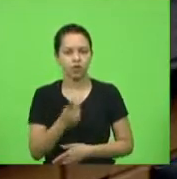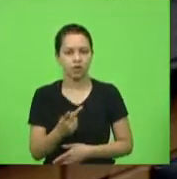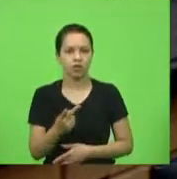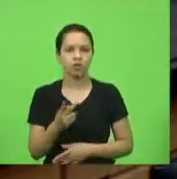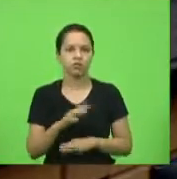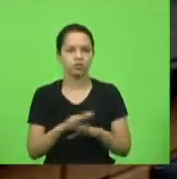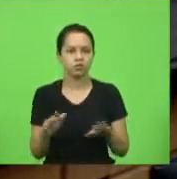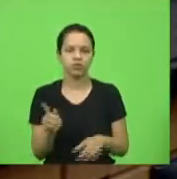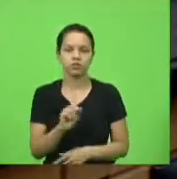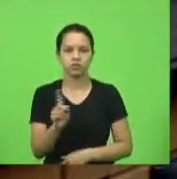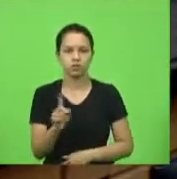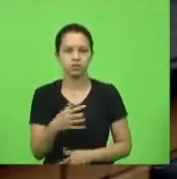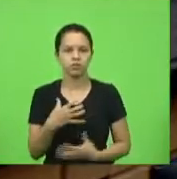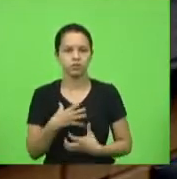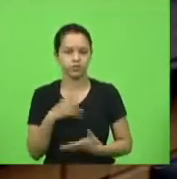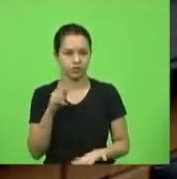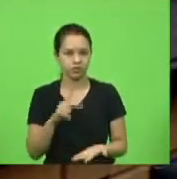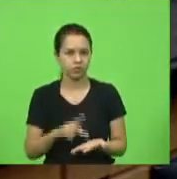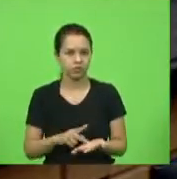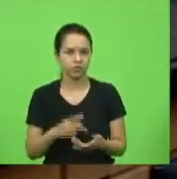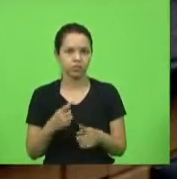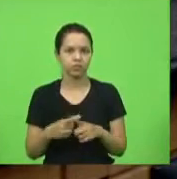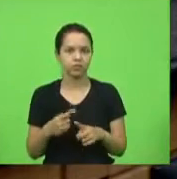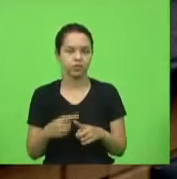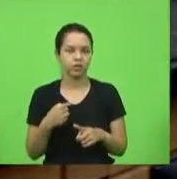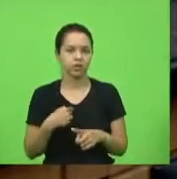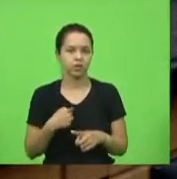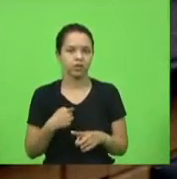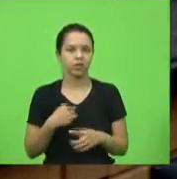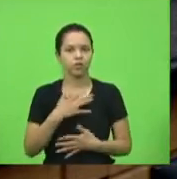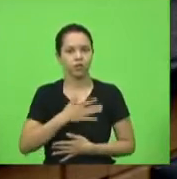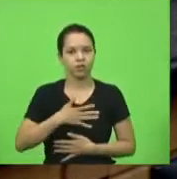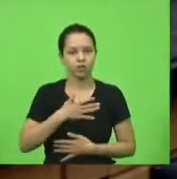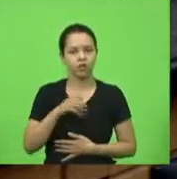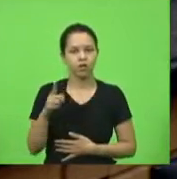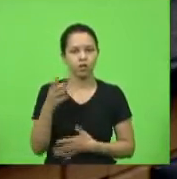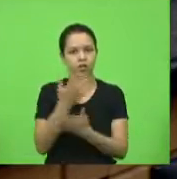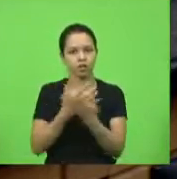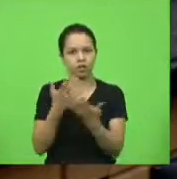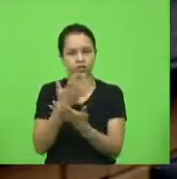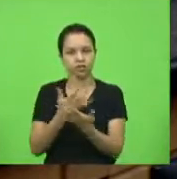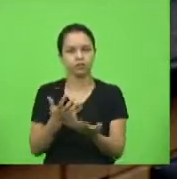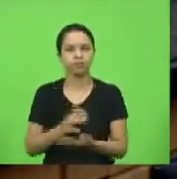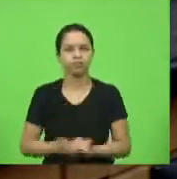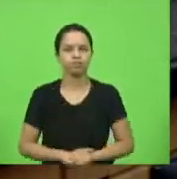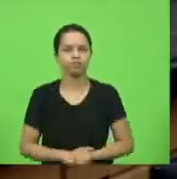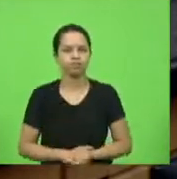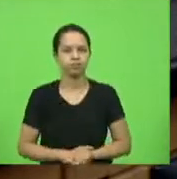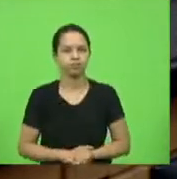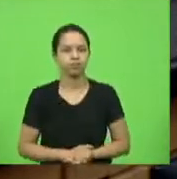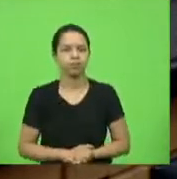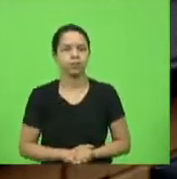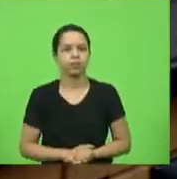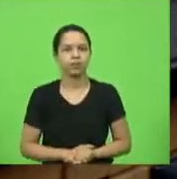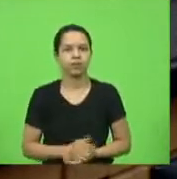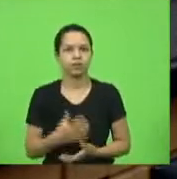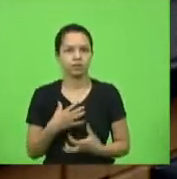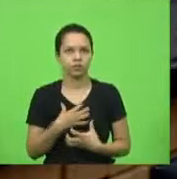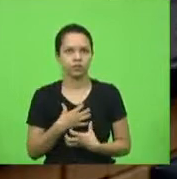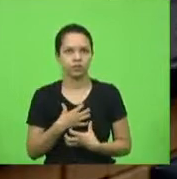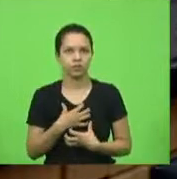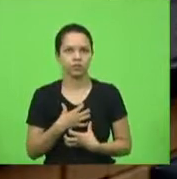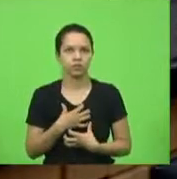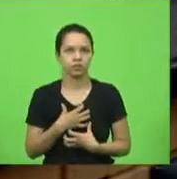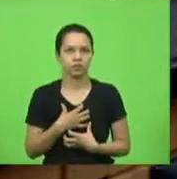sentimento, porque eu achava uma gracinha quando vocês cantavam, entende? Então, aquele pedacinho que eu tenho aqui muito no